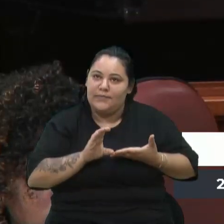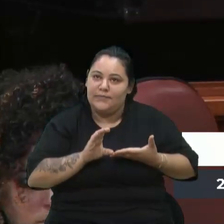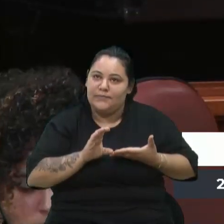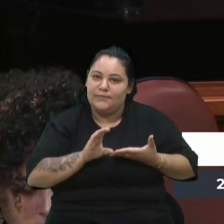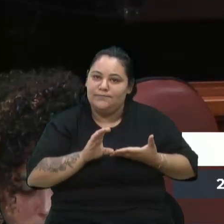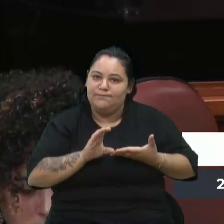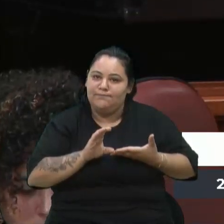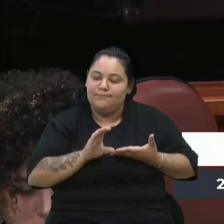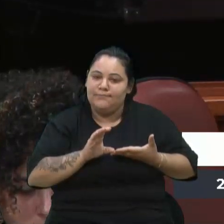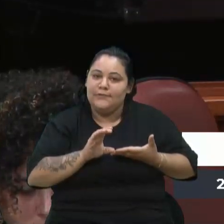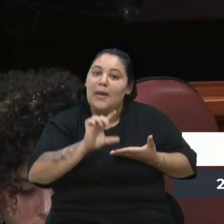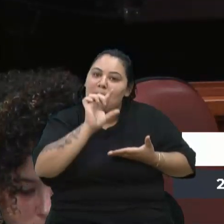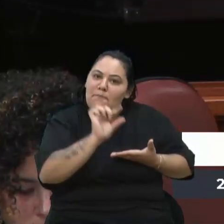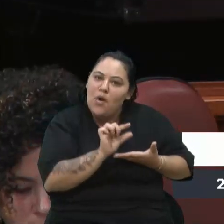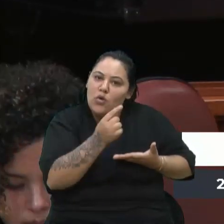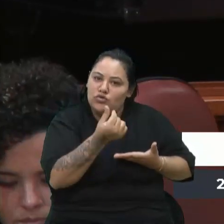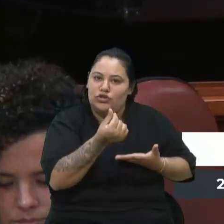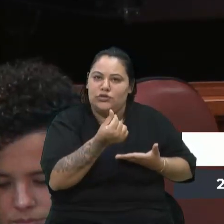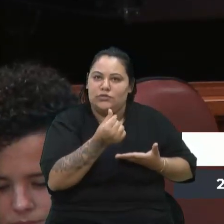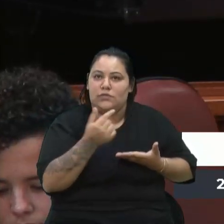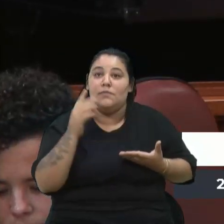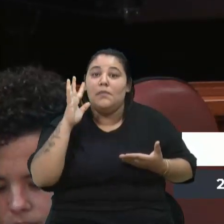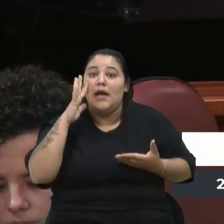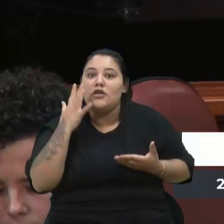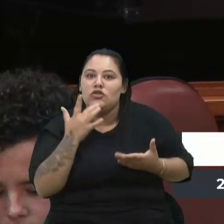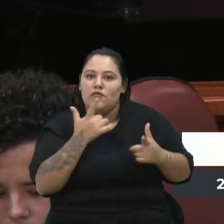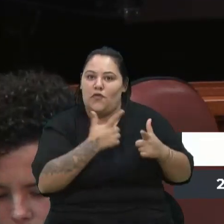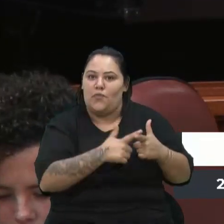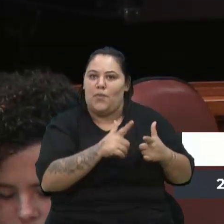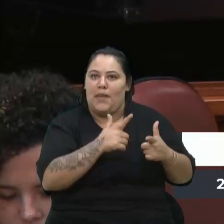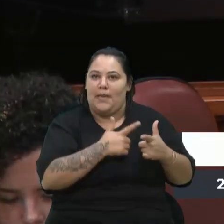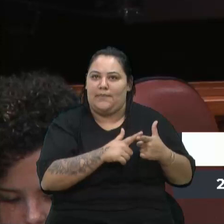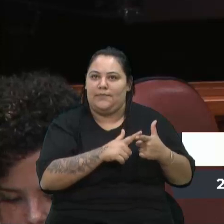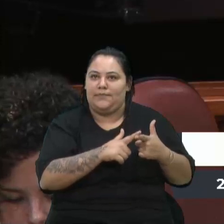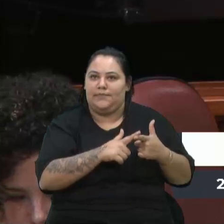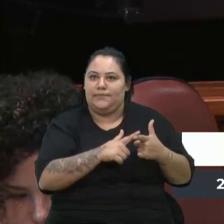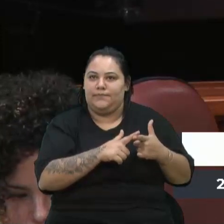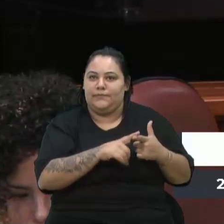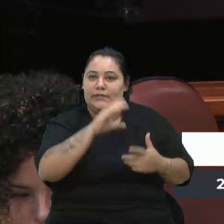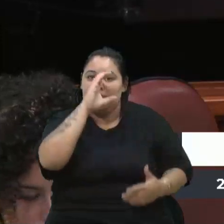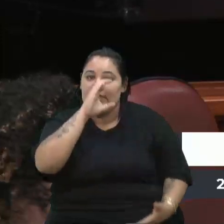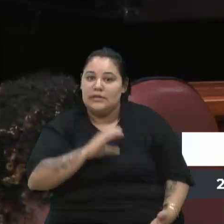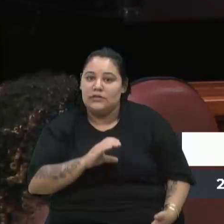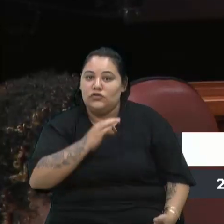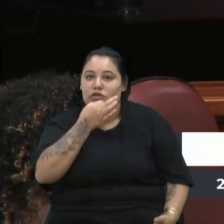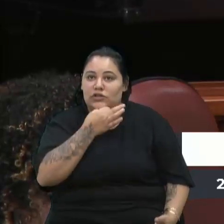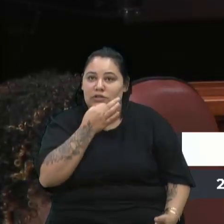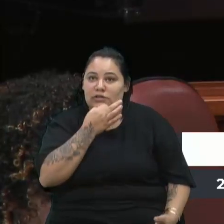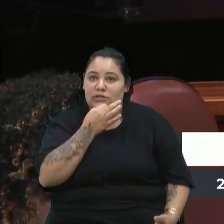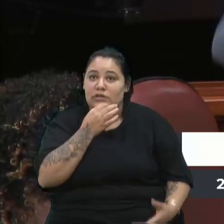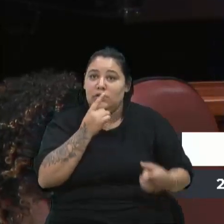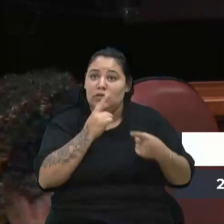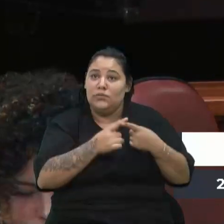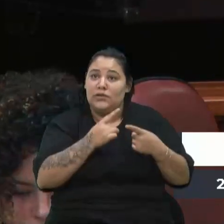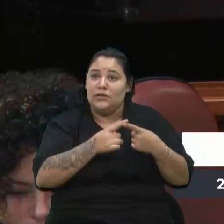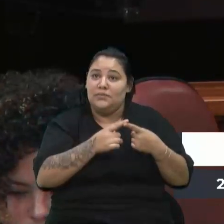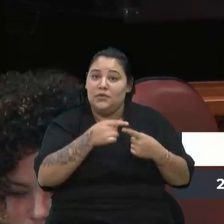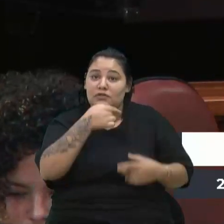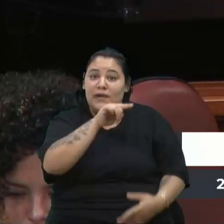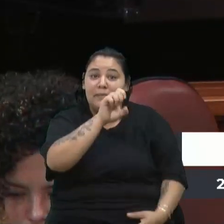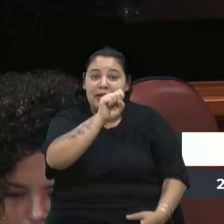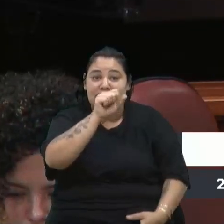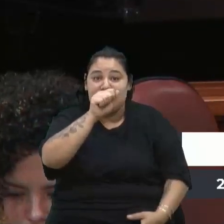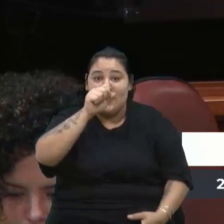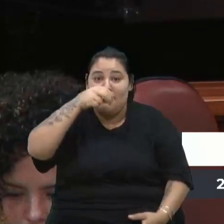significativo para resolver esse problema de cidadãos caxienses. Porque depois vai ter que ir para a SAMU, fazer